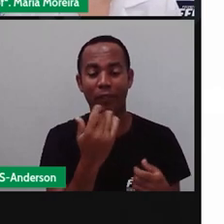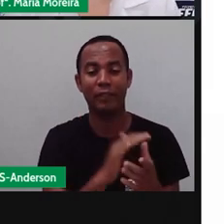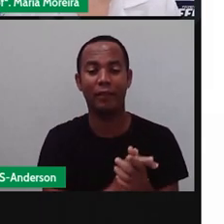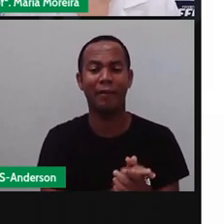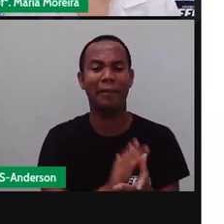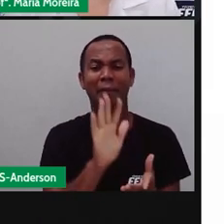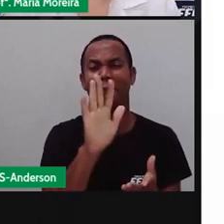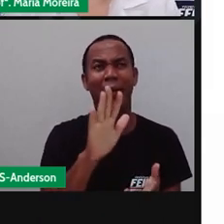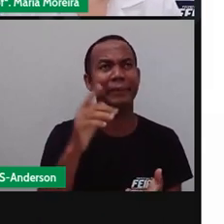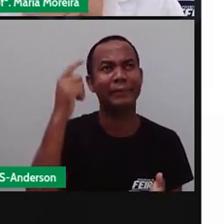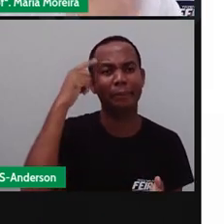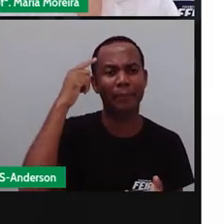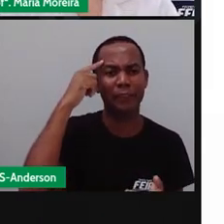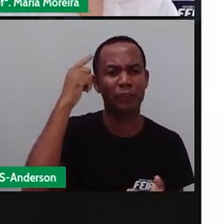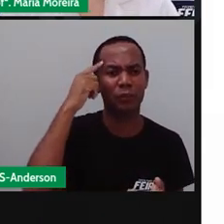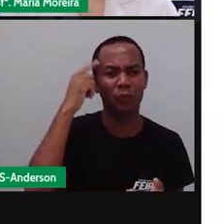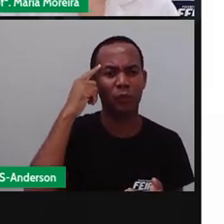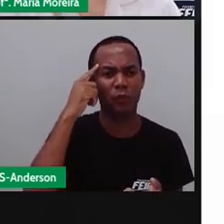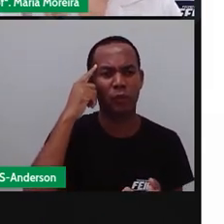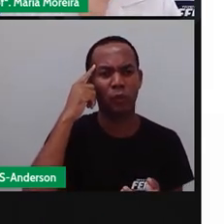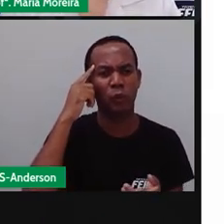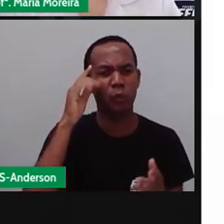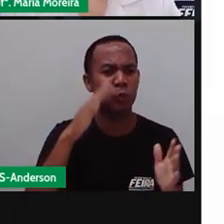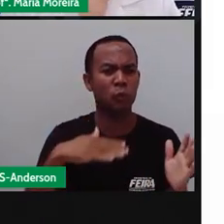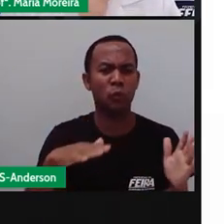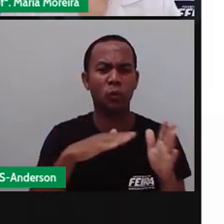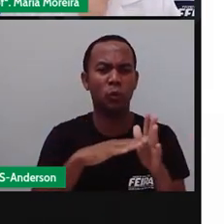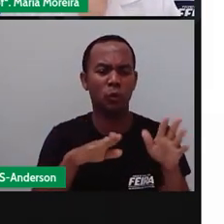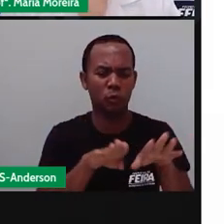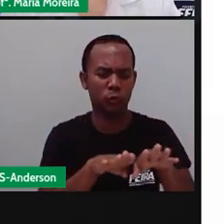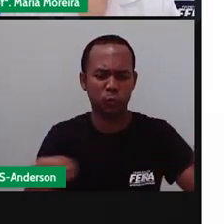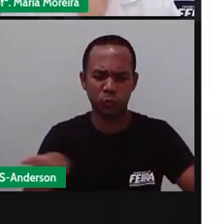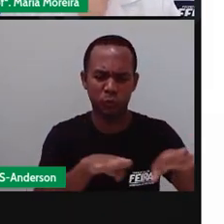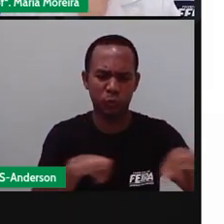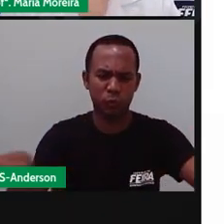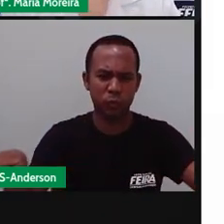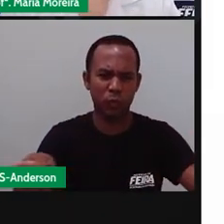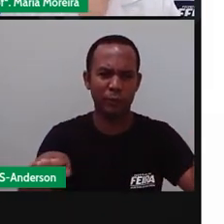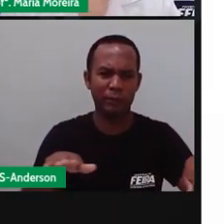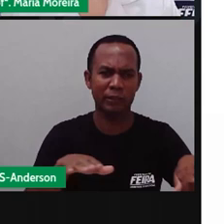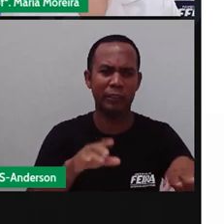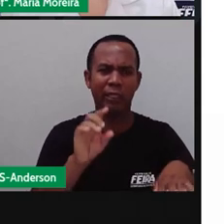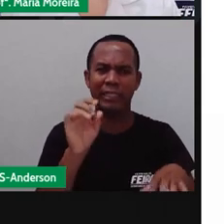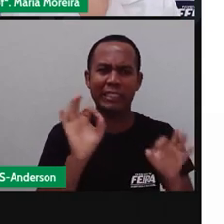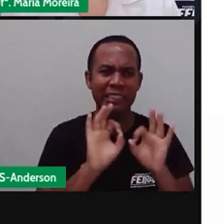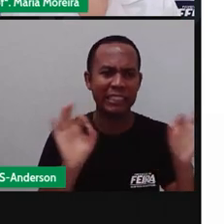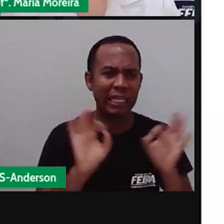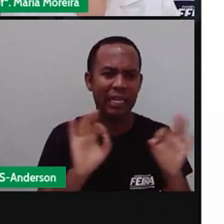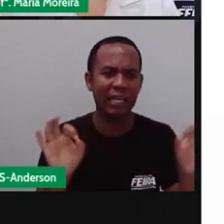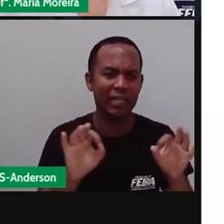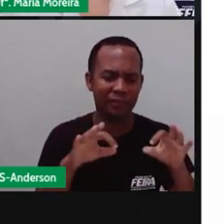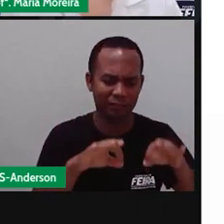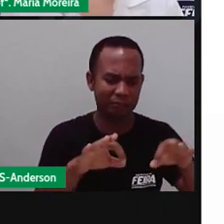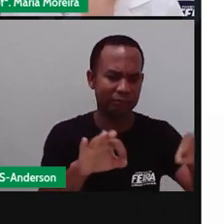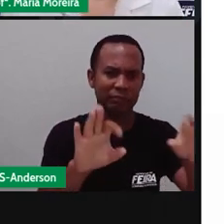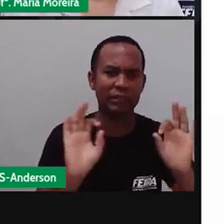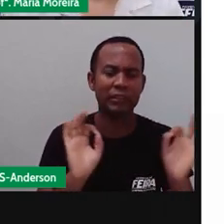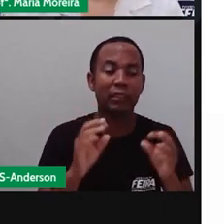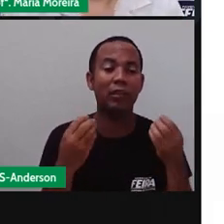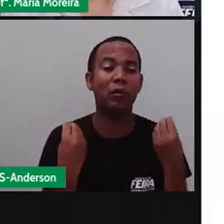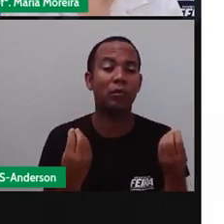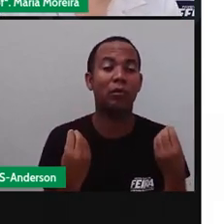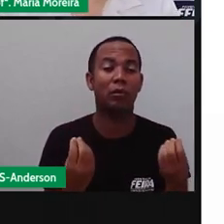onde poderíamos plantar? Se a não planta, a gente não come. Já dizia aí a música, né, se plantar não